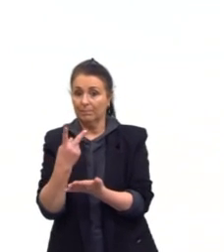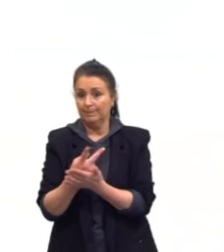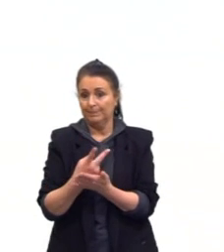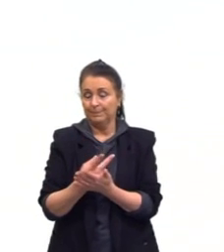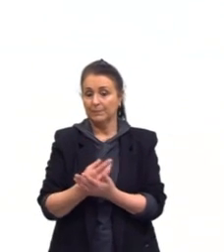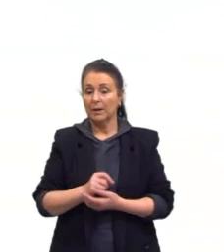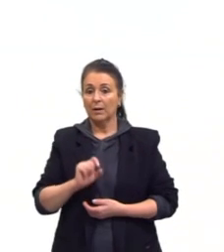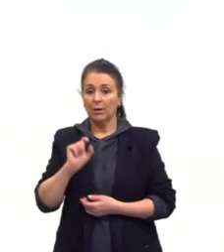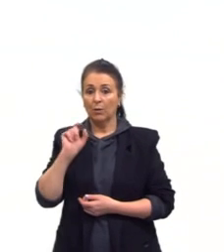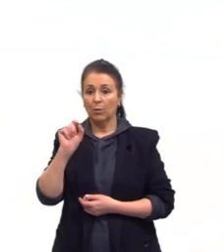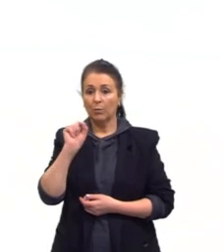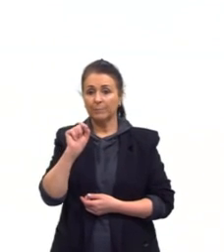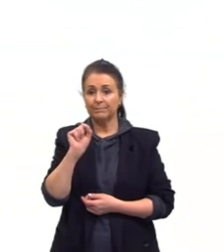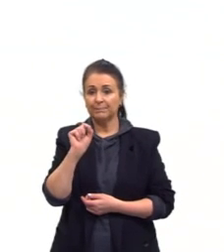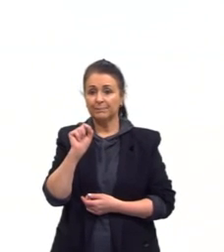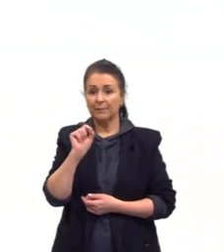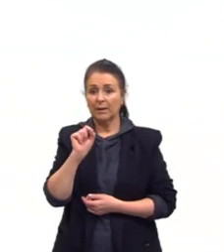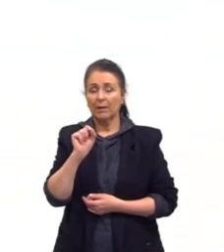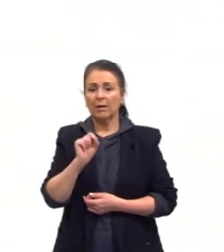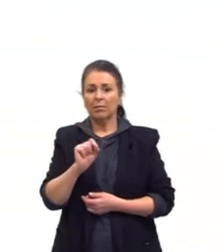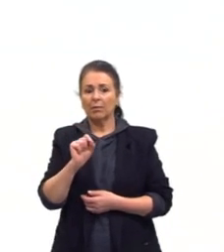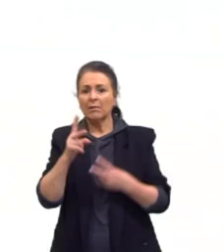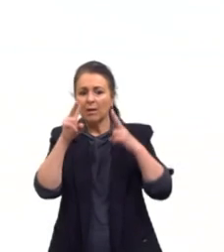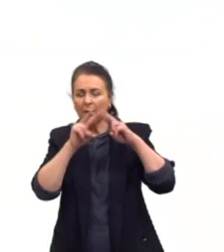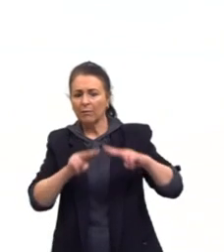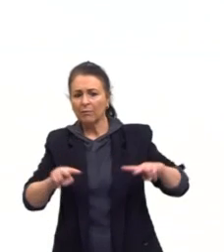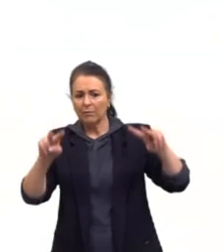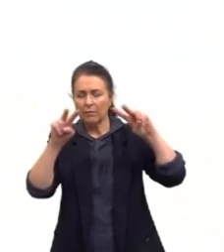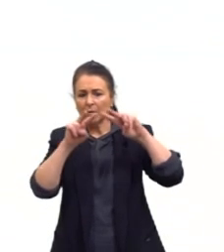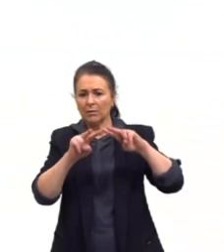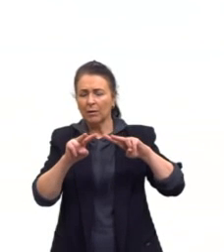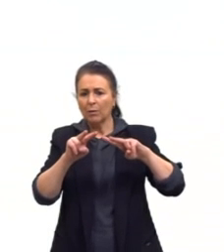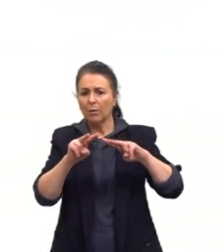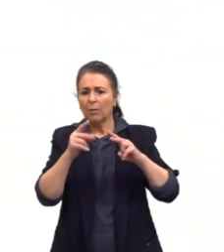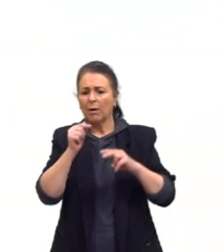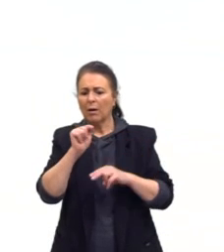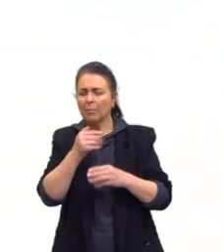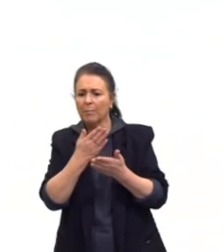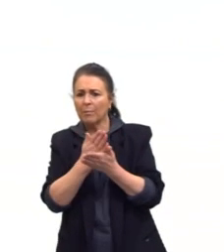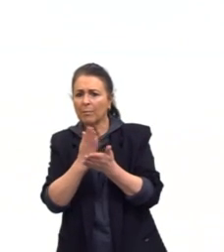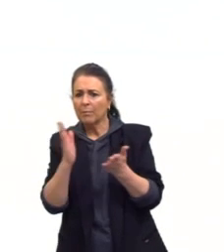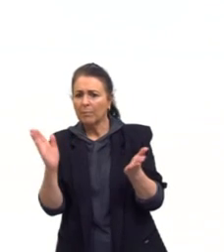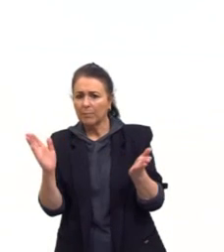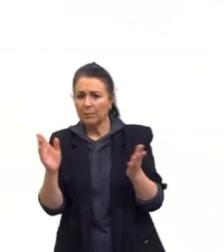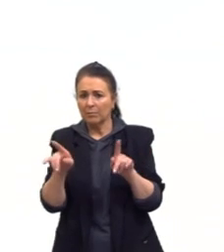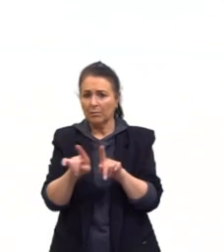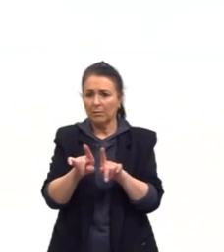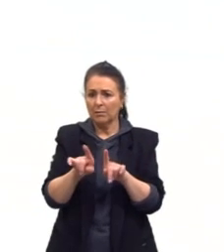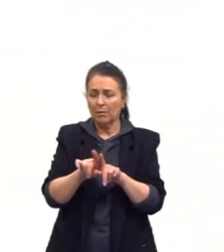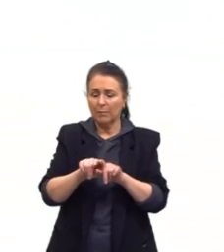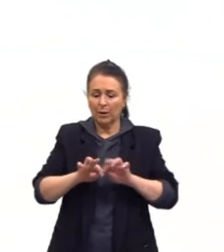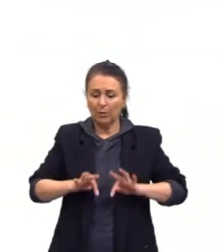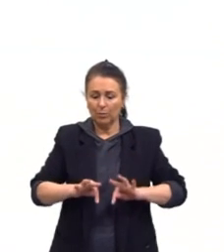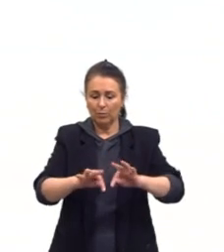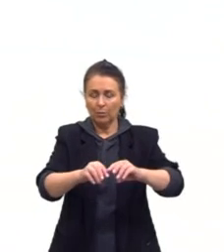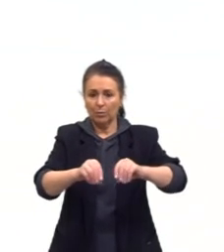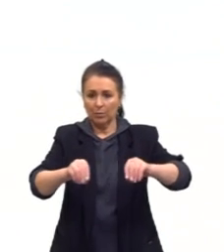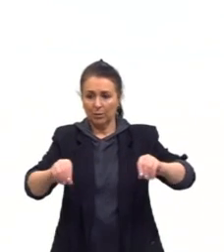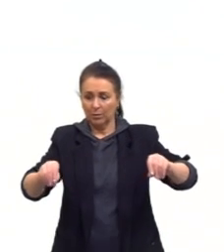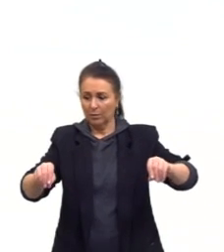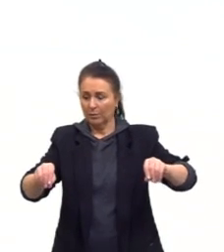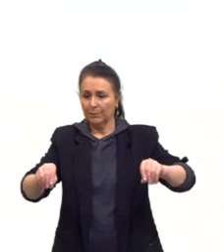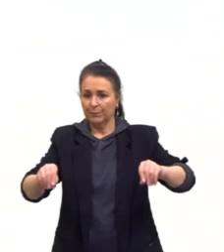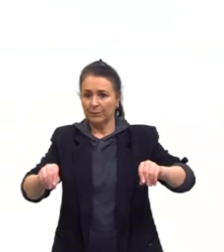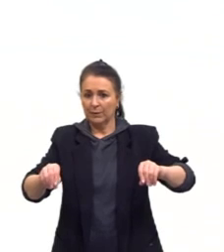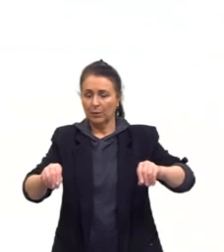Justamente dentro dessa ótica aí, ela, inclusive, perdeu partes do seu território, tá? Eu trago ali